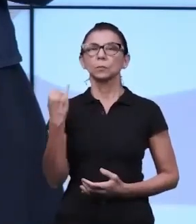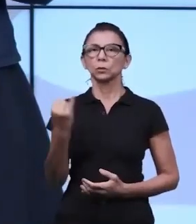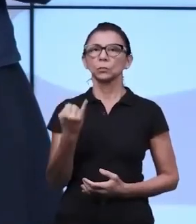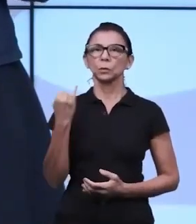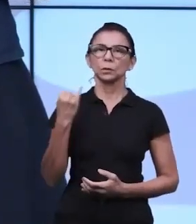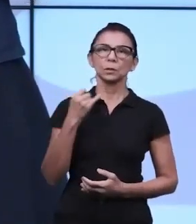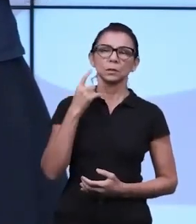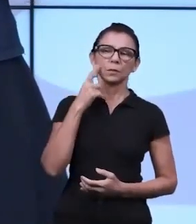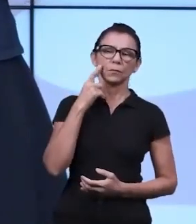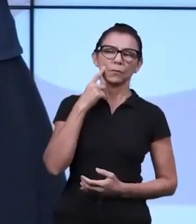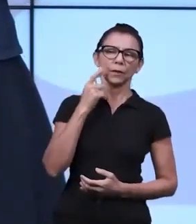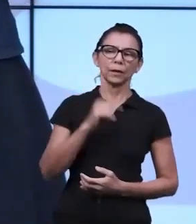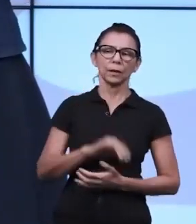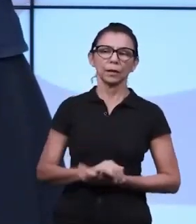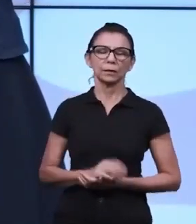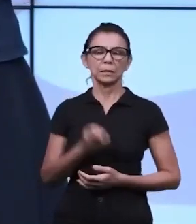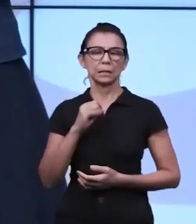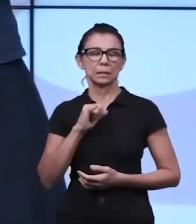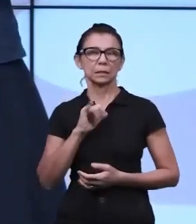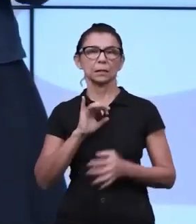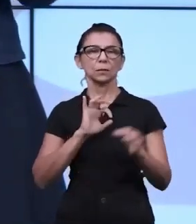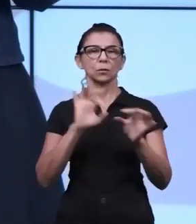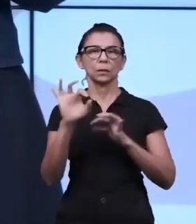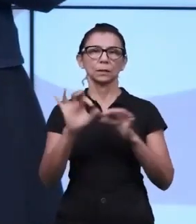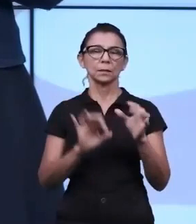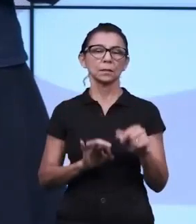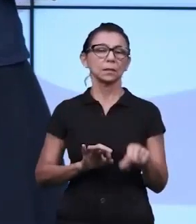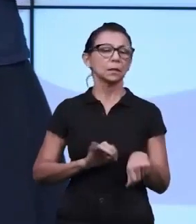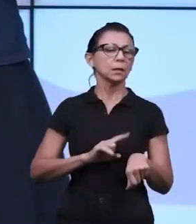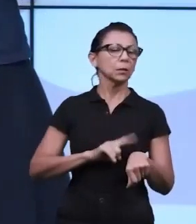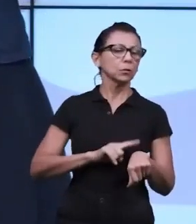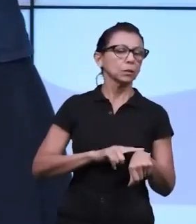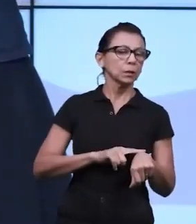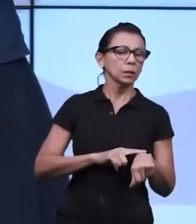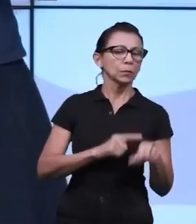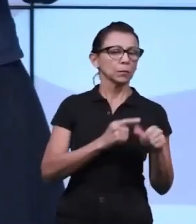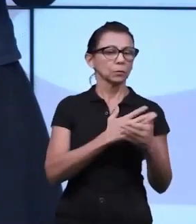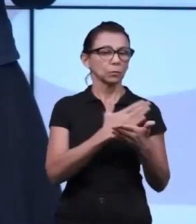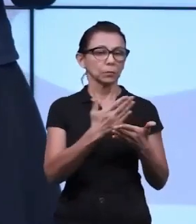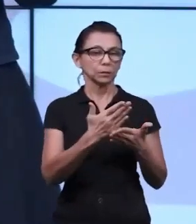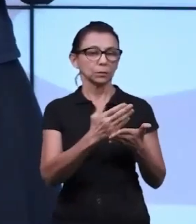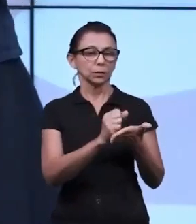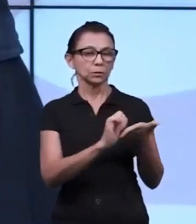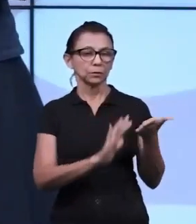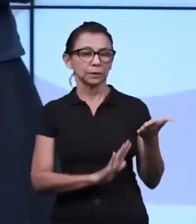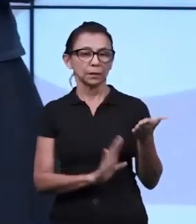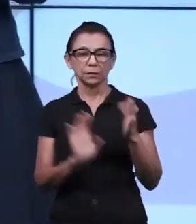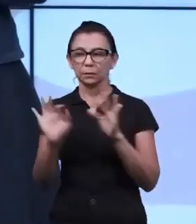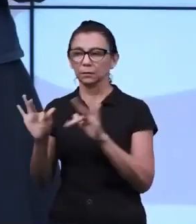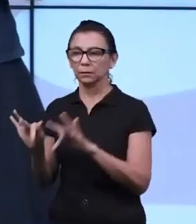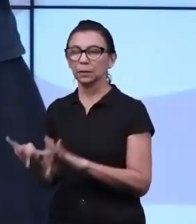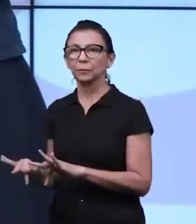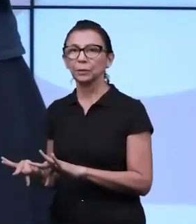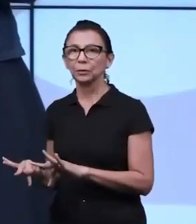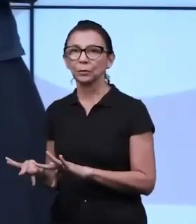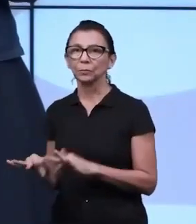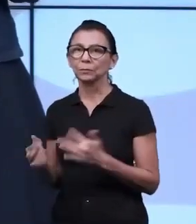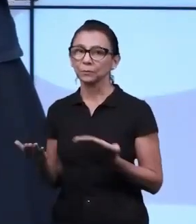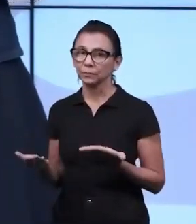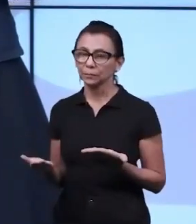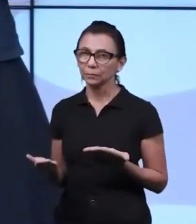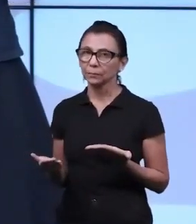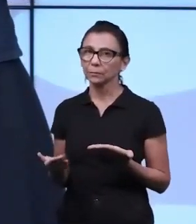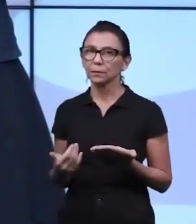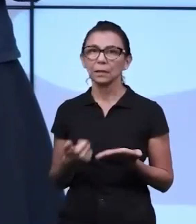criança em termos de organização, de tempo, para iniciar e terminar uma atividade, porque a tendência é não